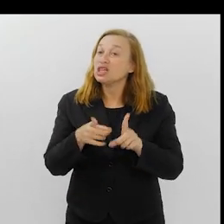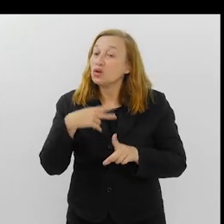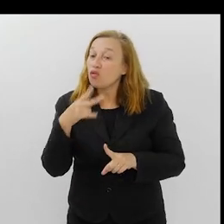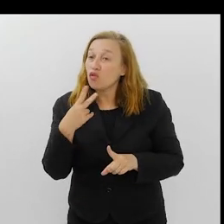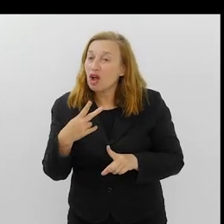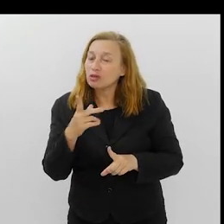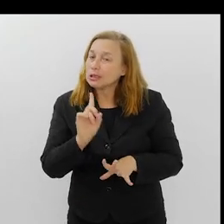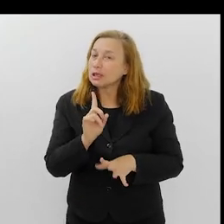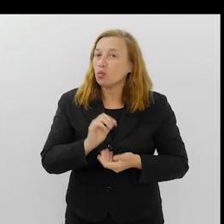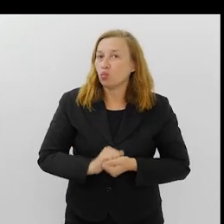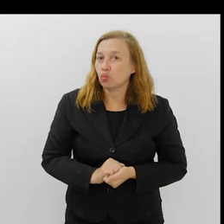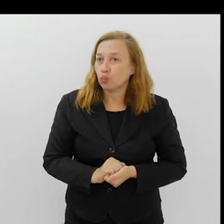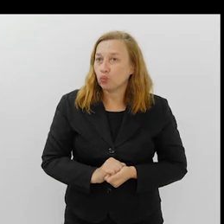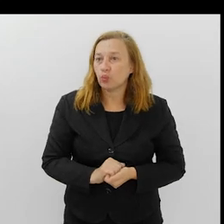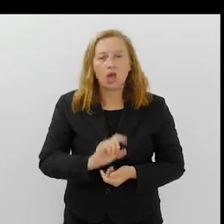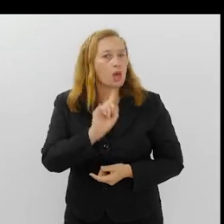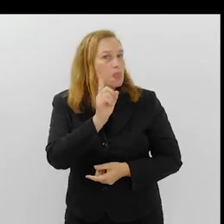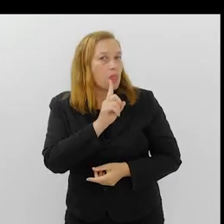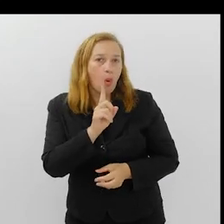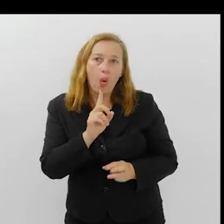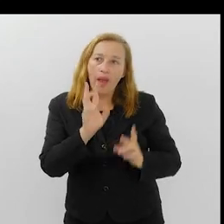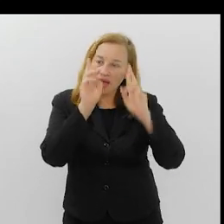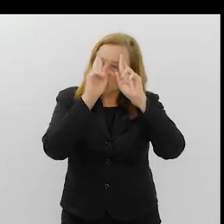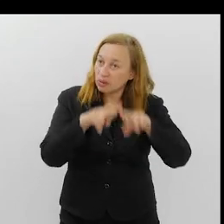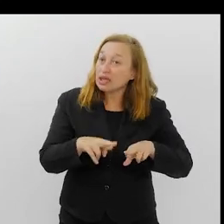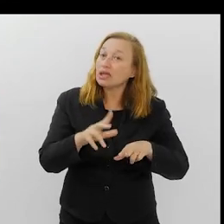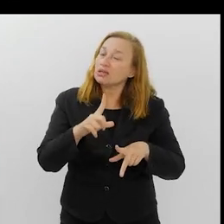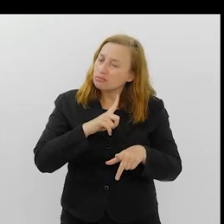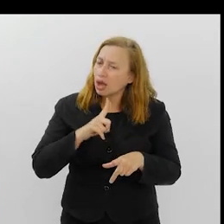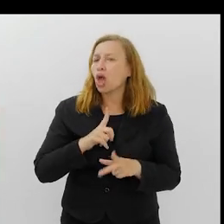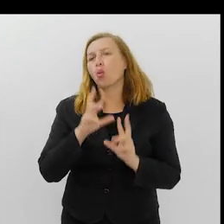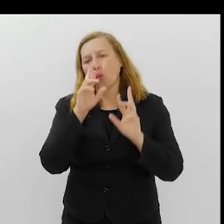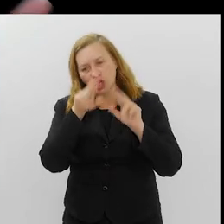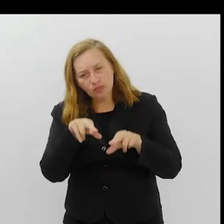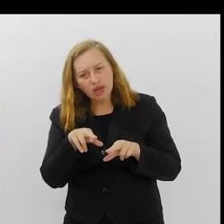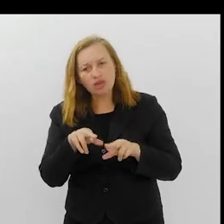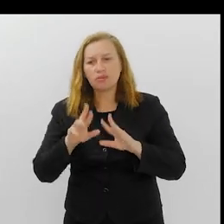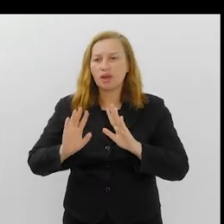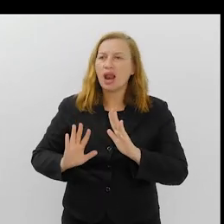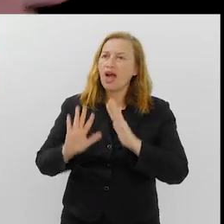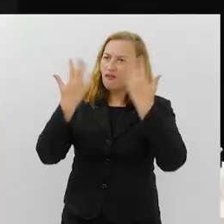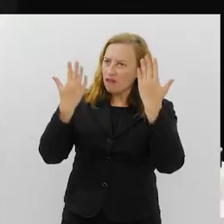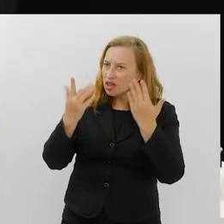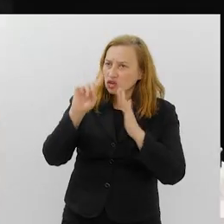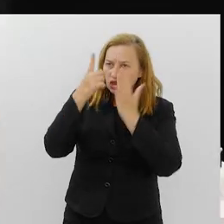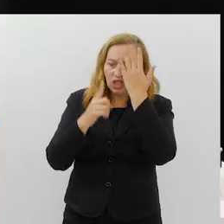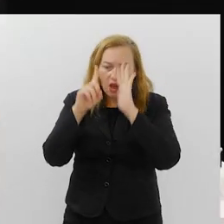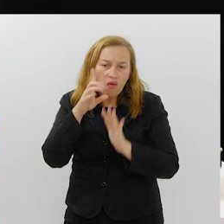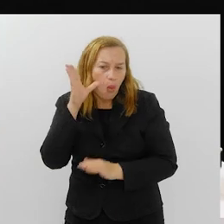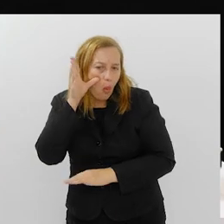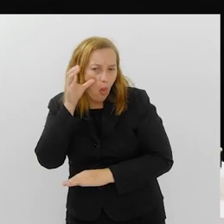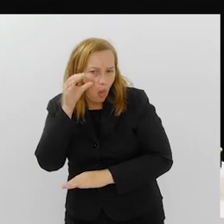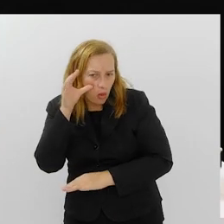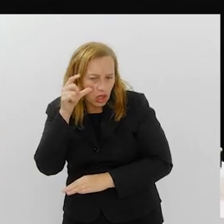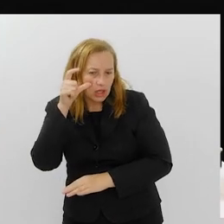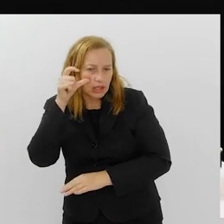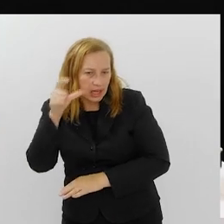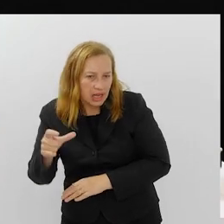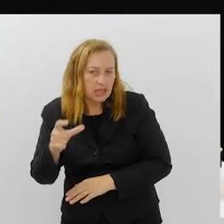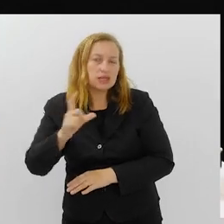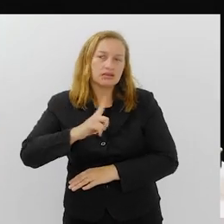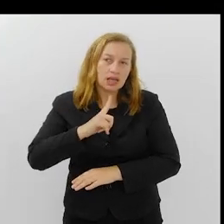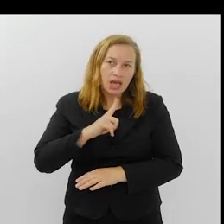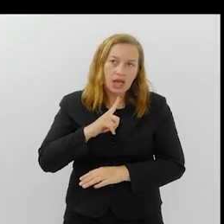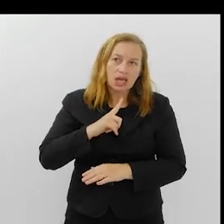eu diria que não. Ela não é respeitada. Eu acho que tem um respeito pela festa do carnaval, porque tem muito interesse envolvido. Então, a festa tem